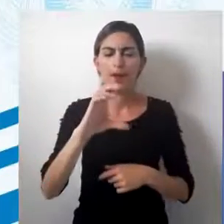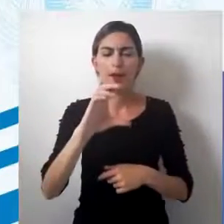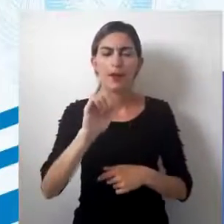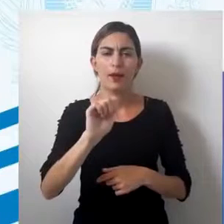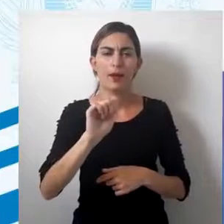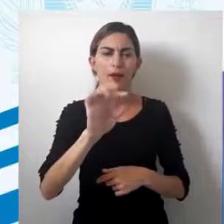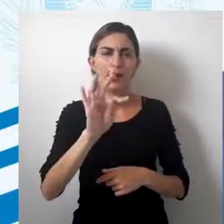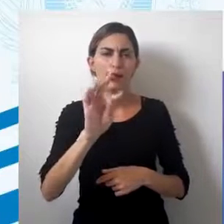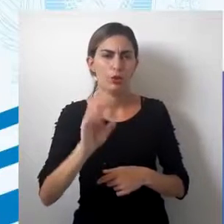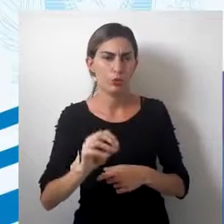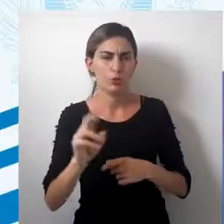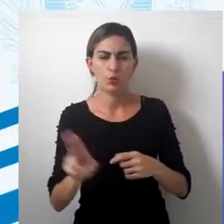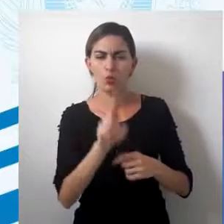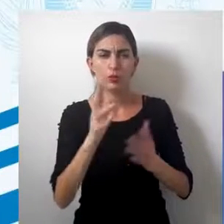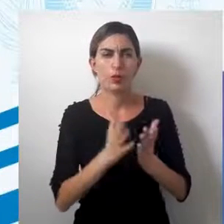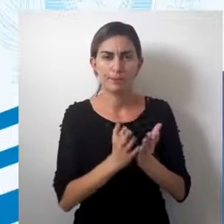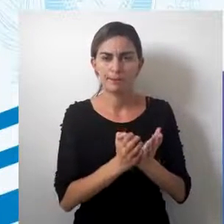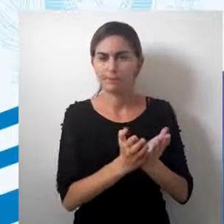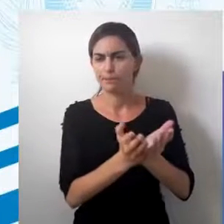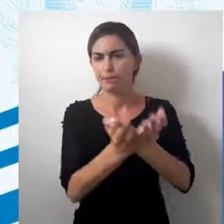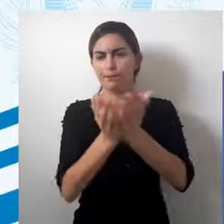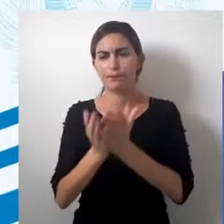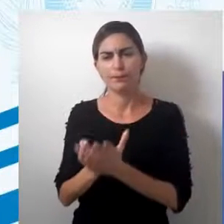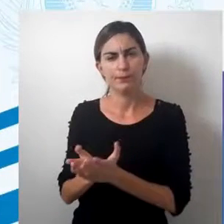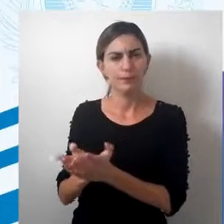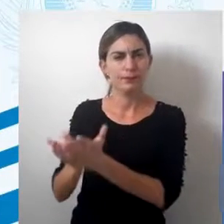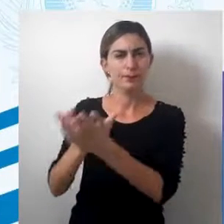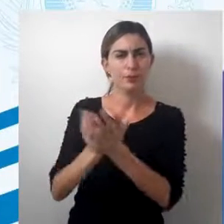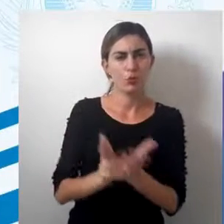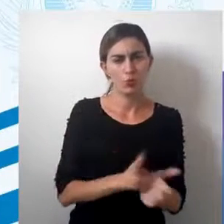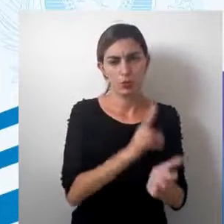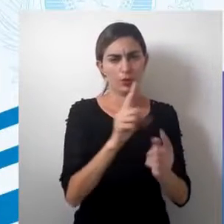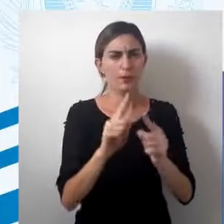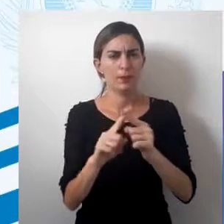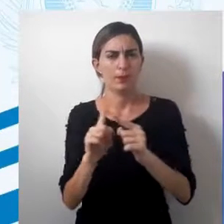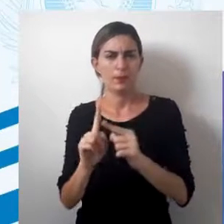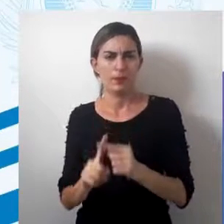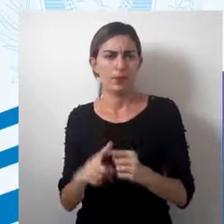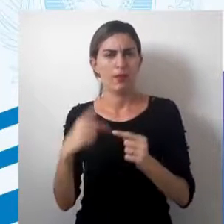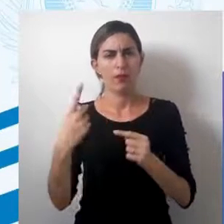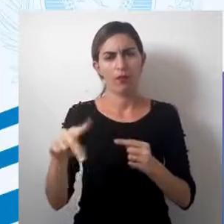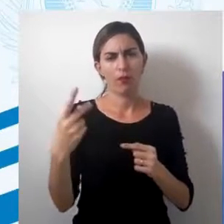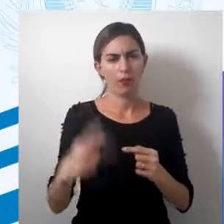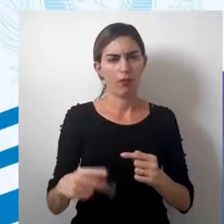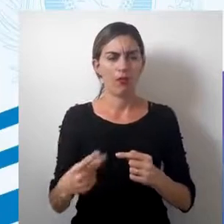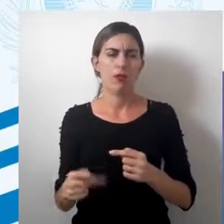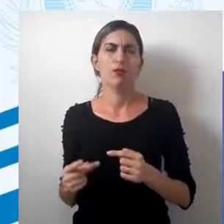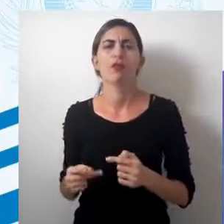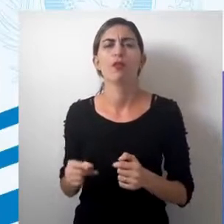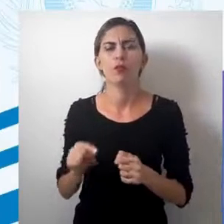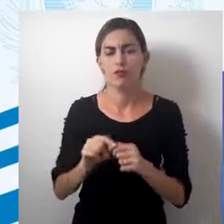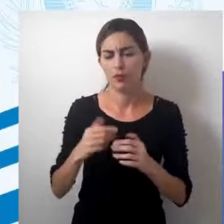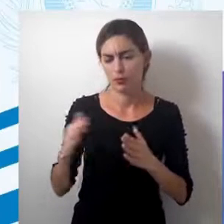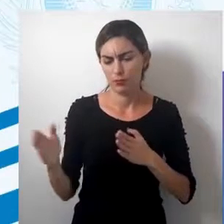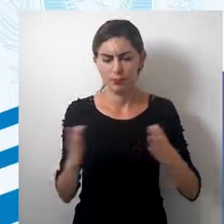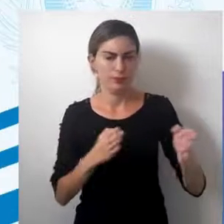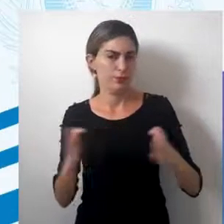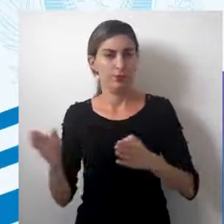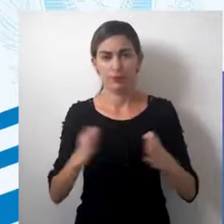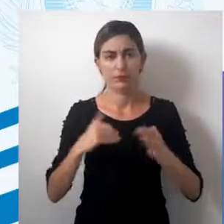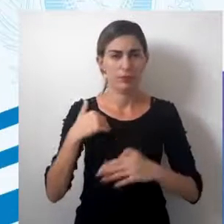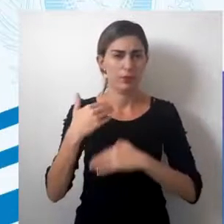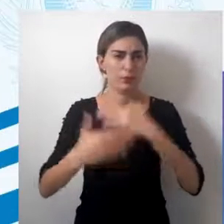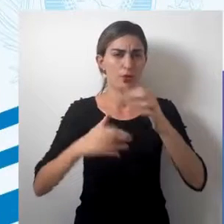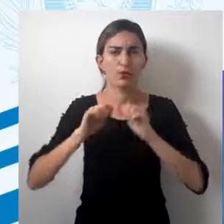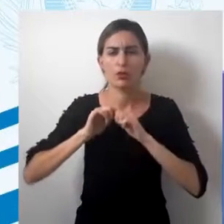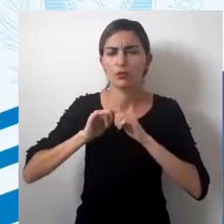Ela é muito utilizada para navegação marítima, porque ela se consolidou durante aquele processo